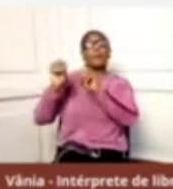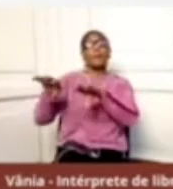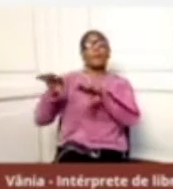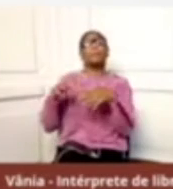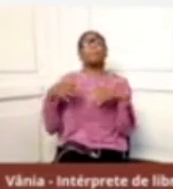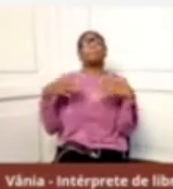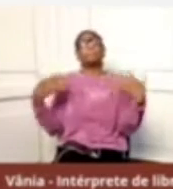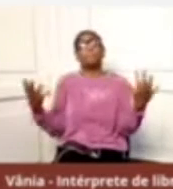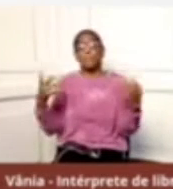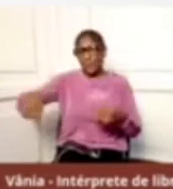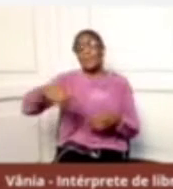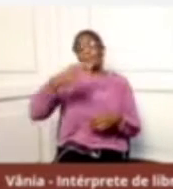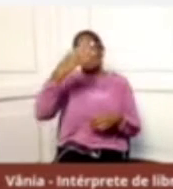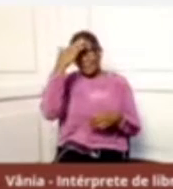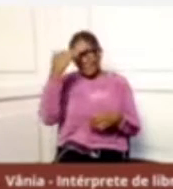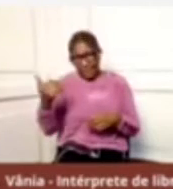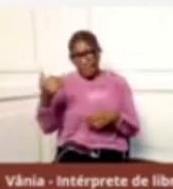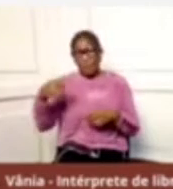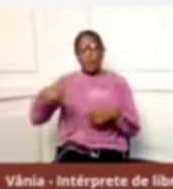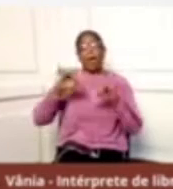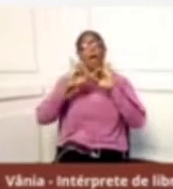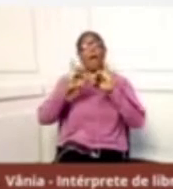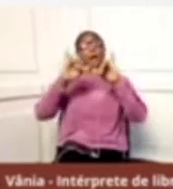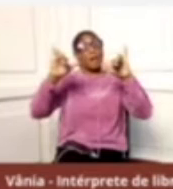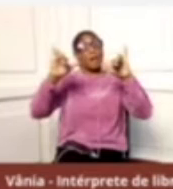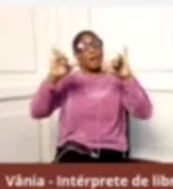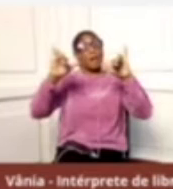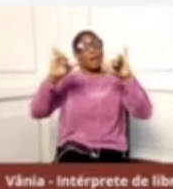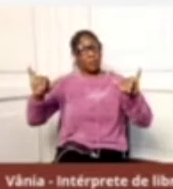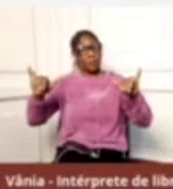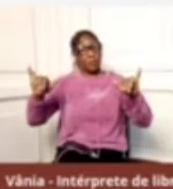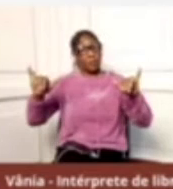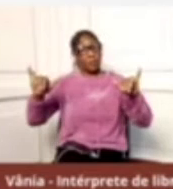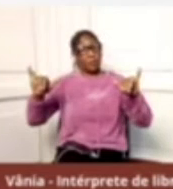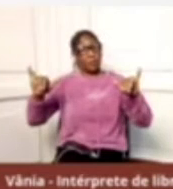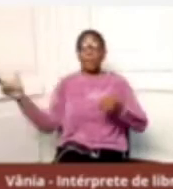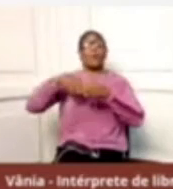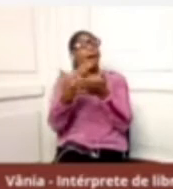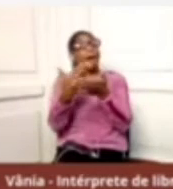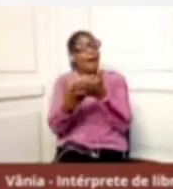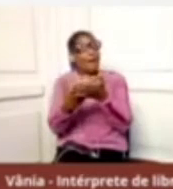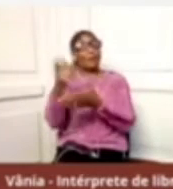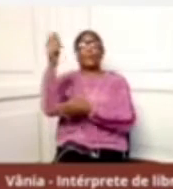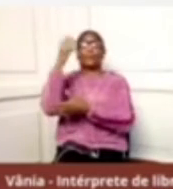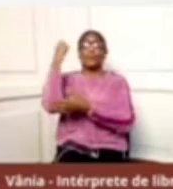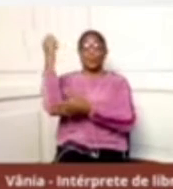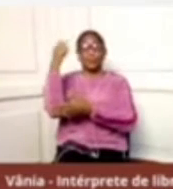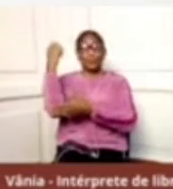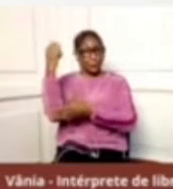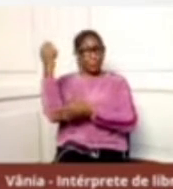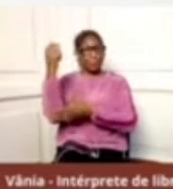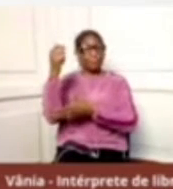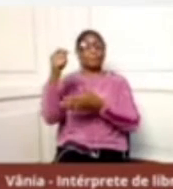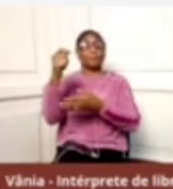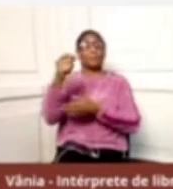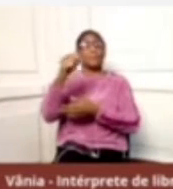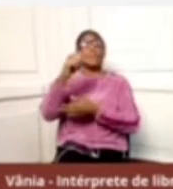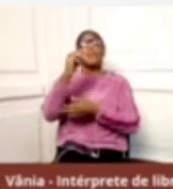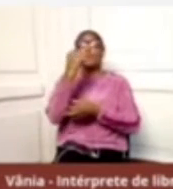nós. Como todos sabem, nós anunciamos o retorno às aulas do sul desde o dia 1º de junho,